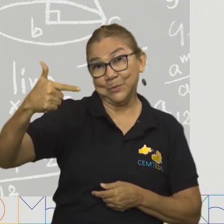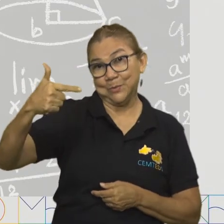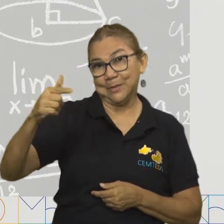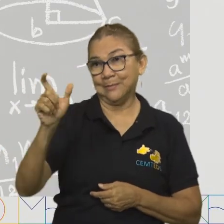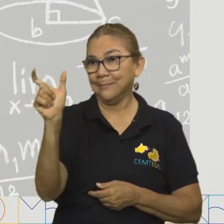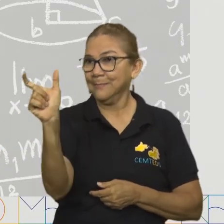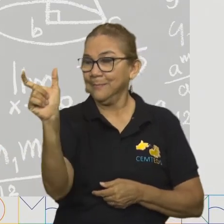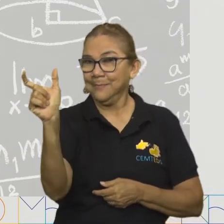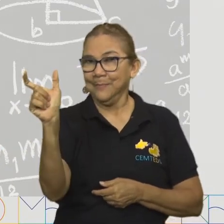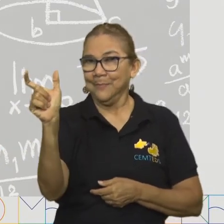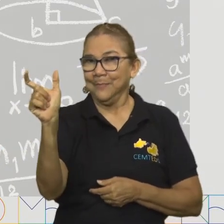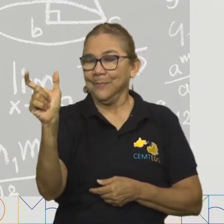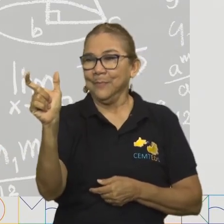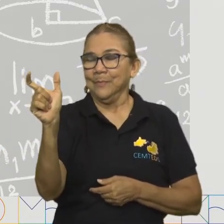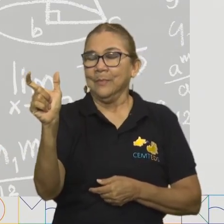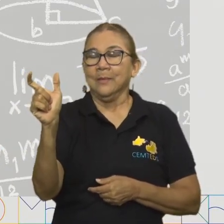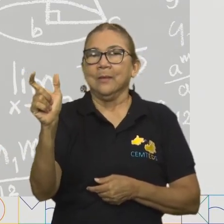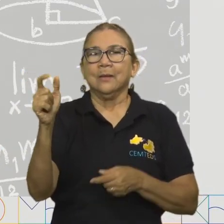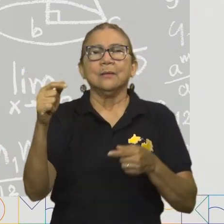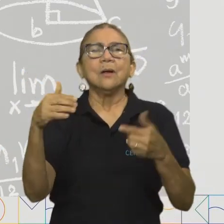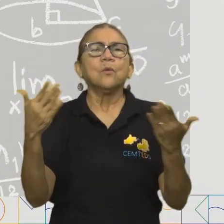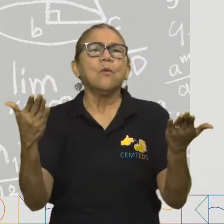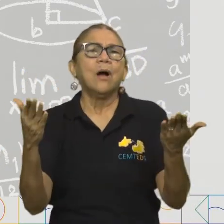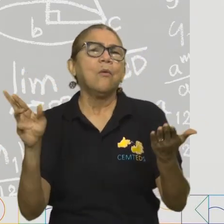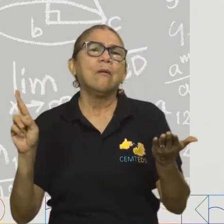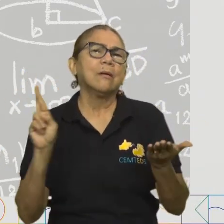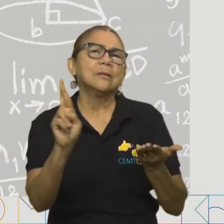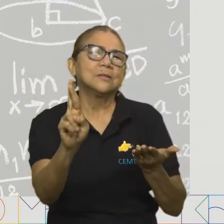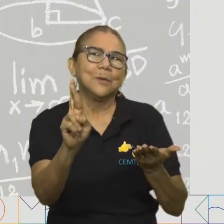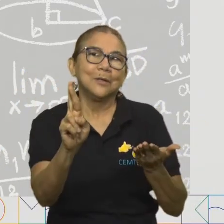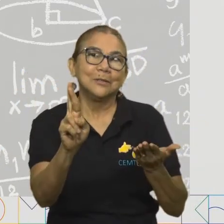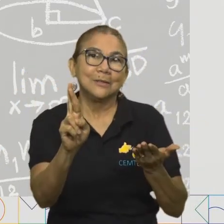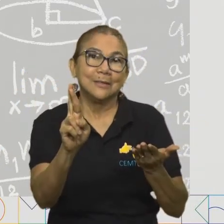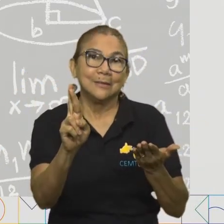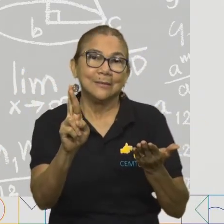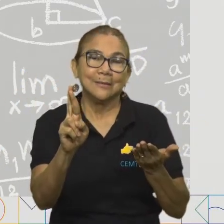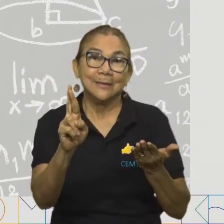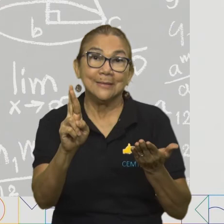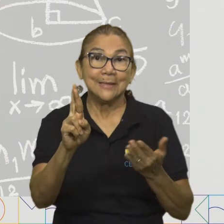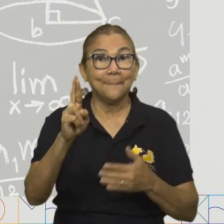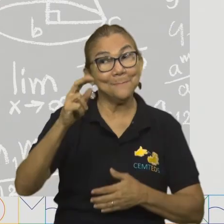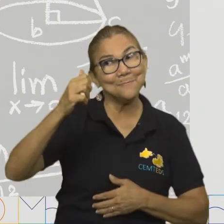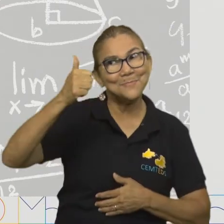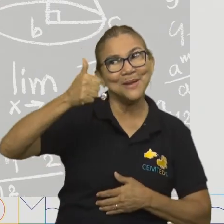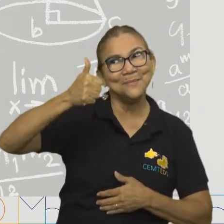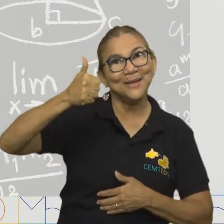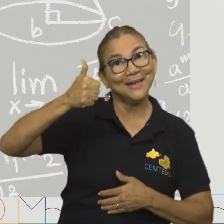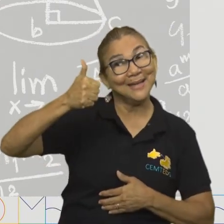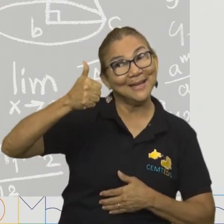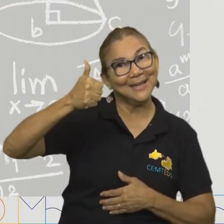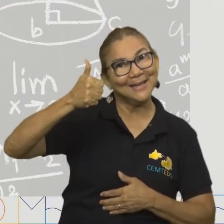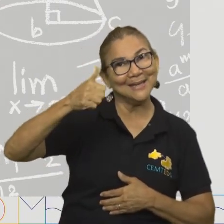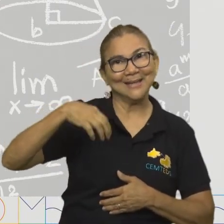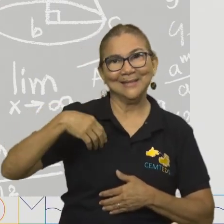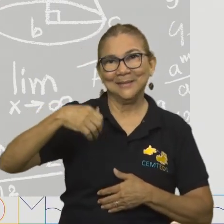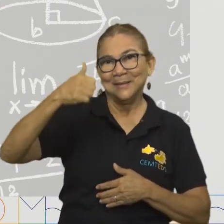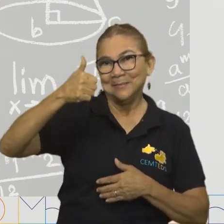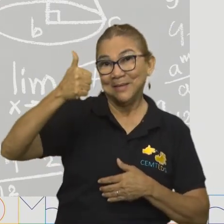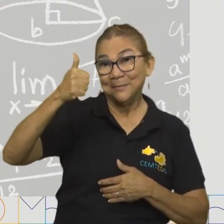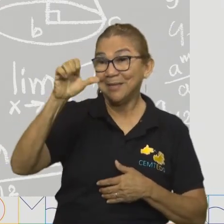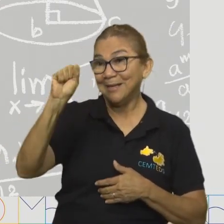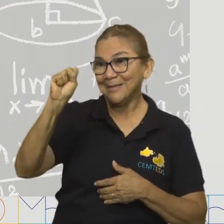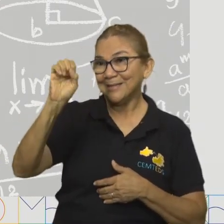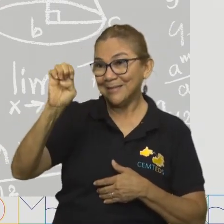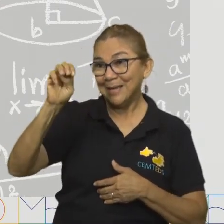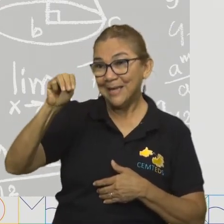semirreta. A semirreta liga-se com qual imagem? A resposta é... Isso, a primeira, a